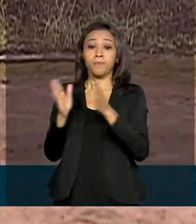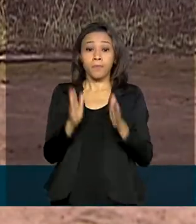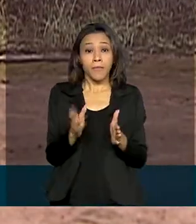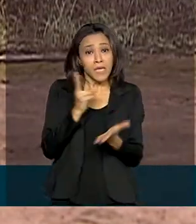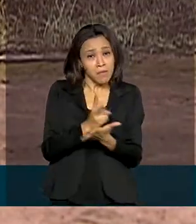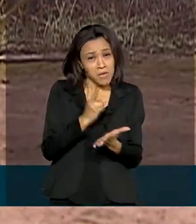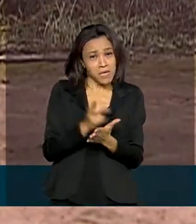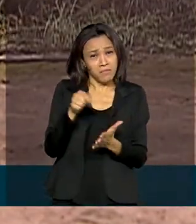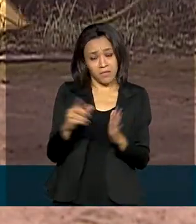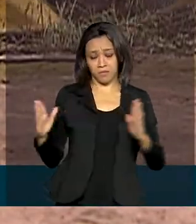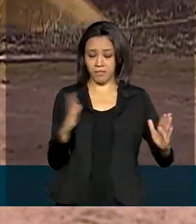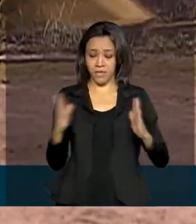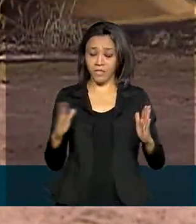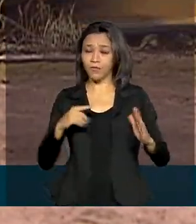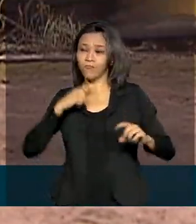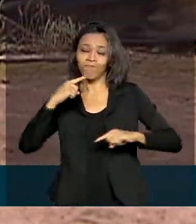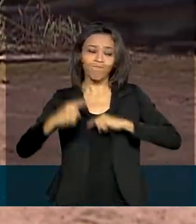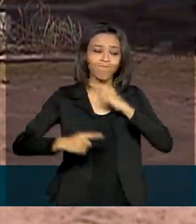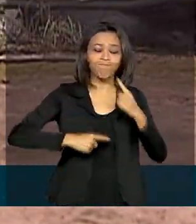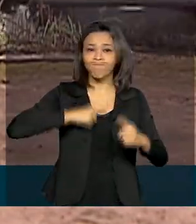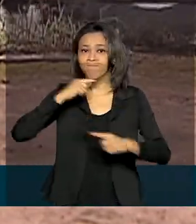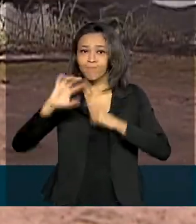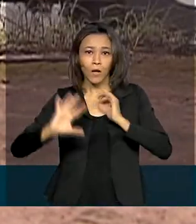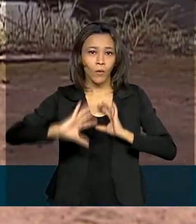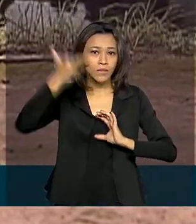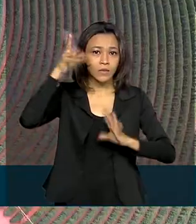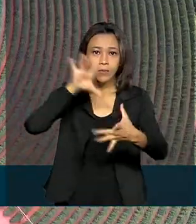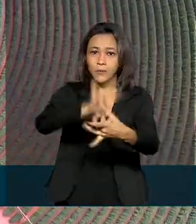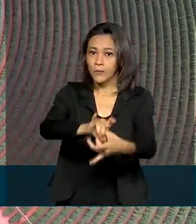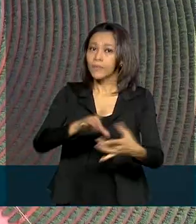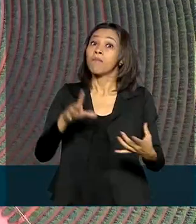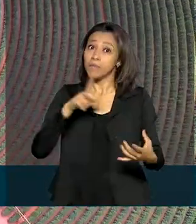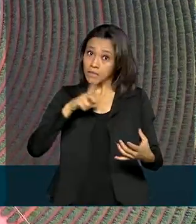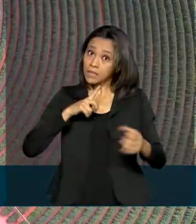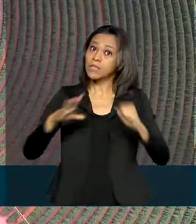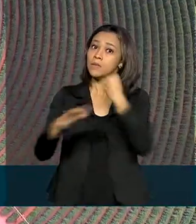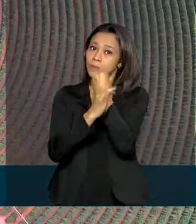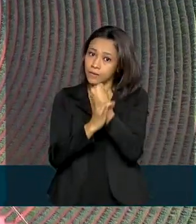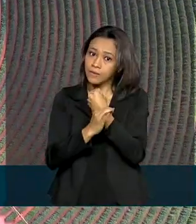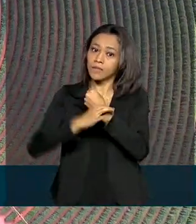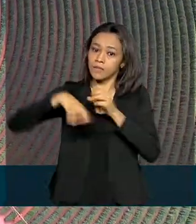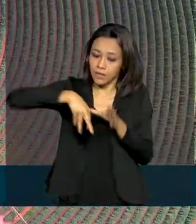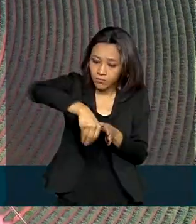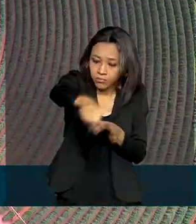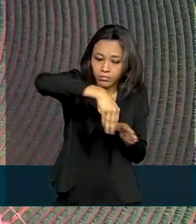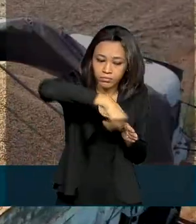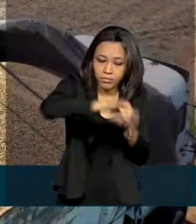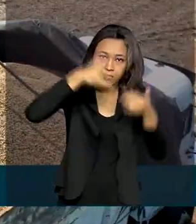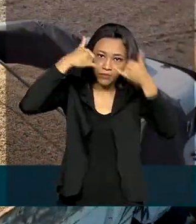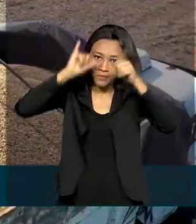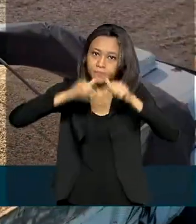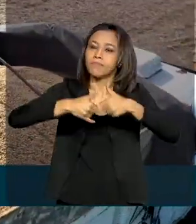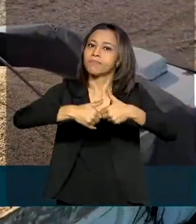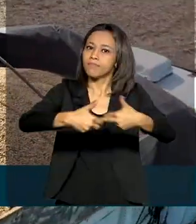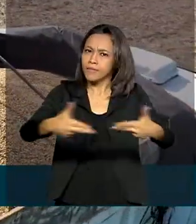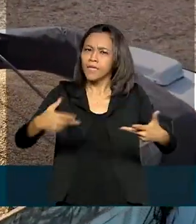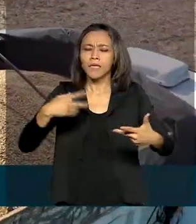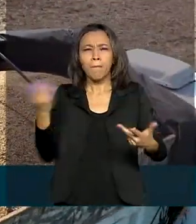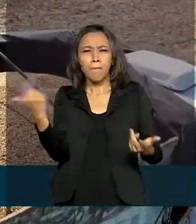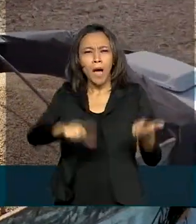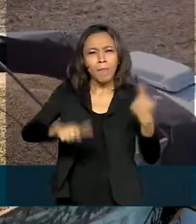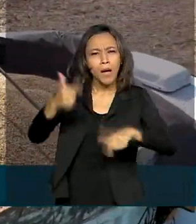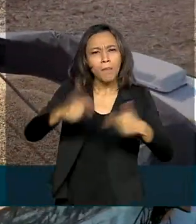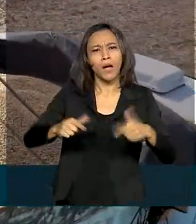incertezas, o trabalhador do campo encontra espaço e confiança para investir em novas tecnologias. Para a Associação